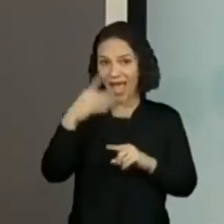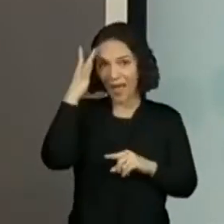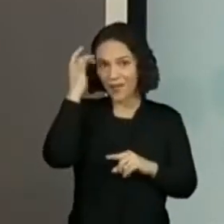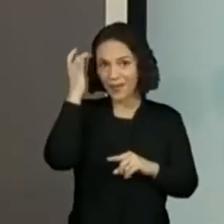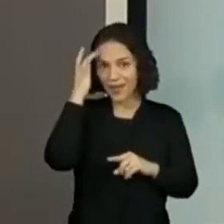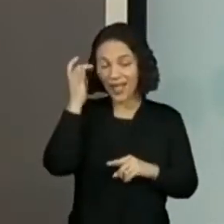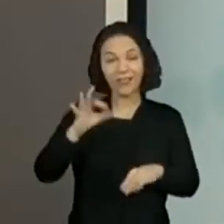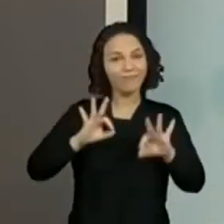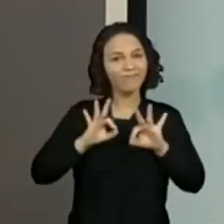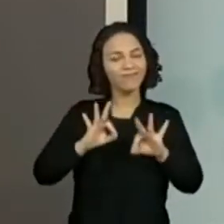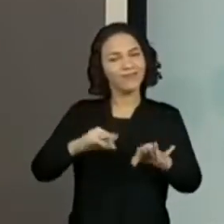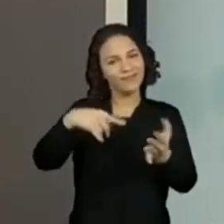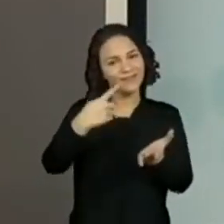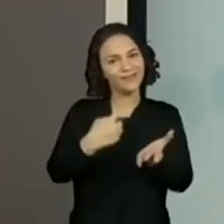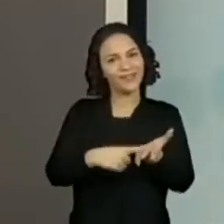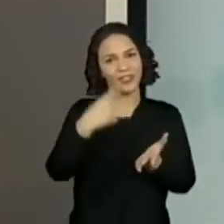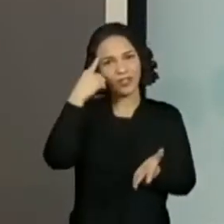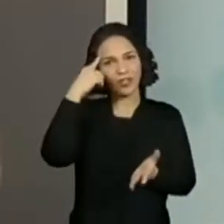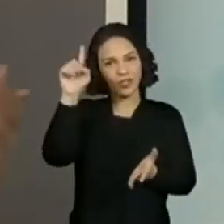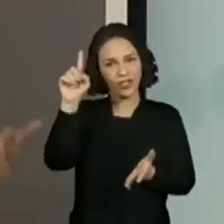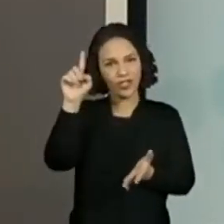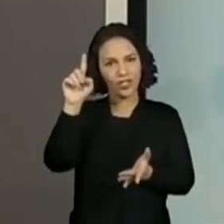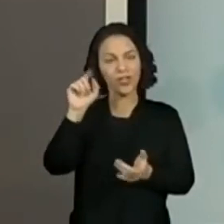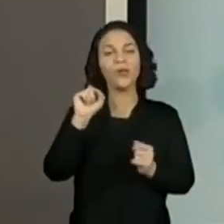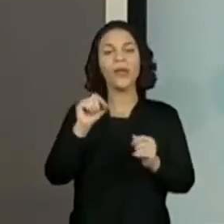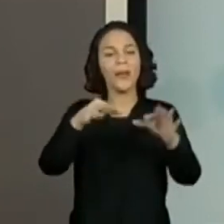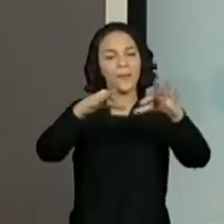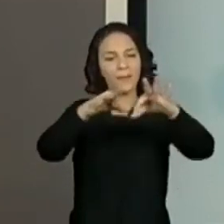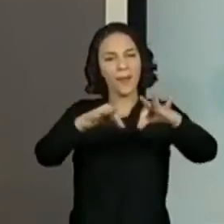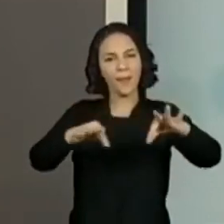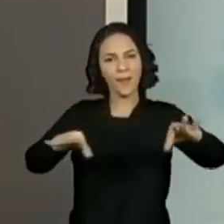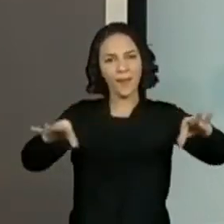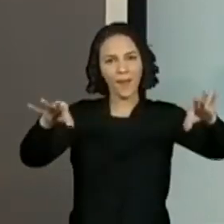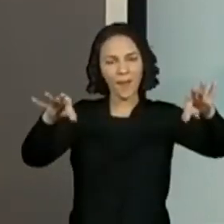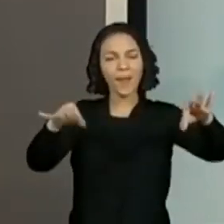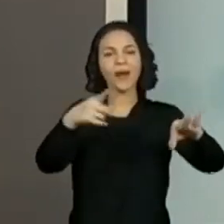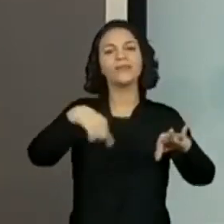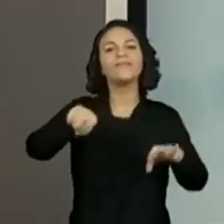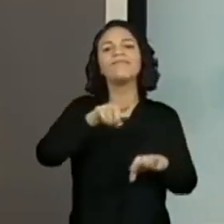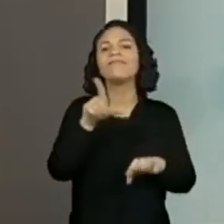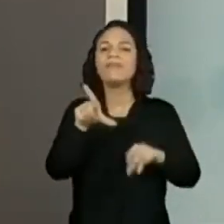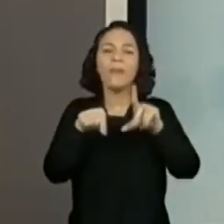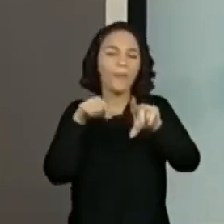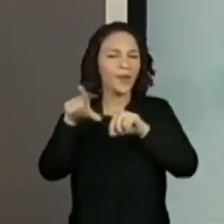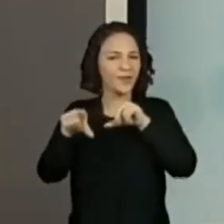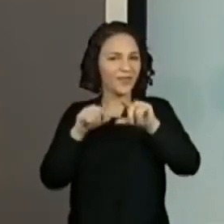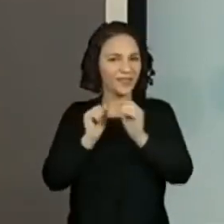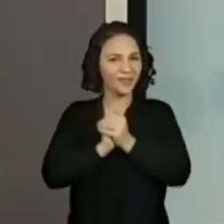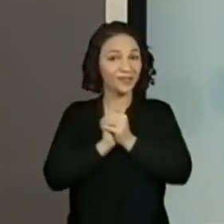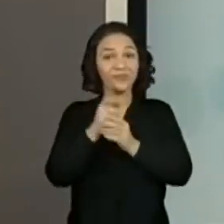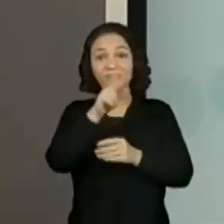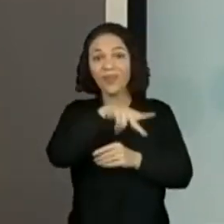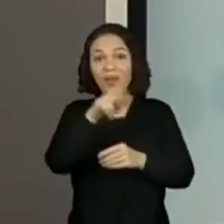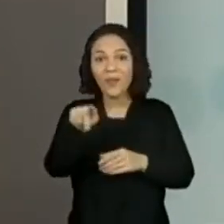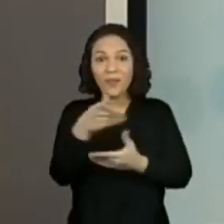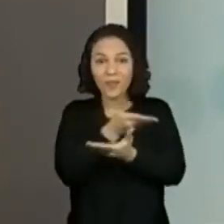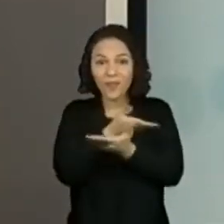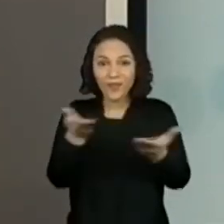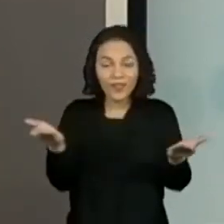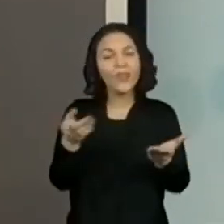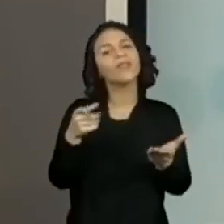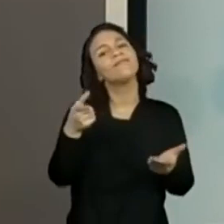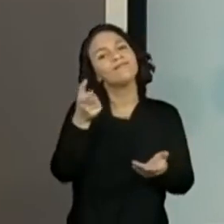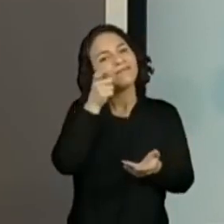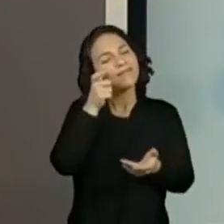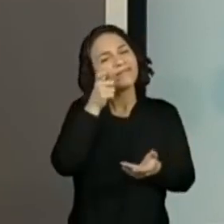nosso grande dia de a gente construir um lindo varal com as nossas preferências. Aos professores que nos acompanham, muito